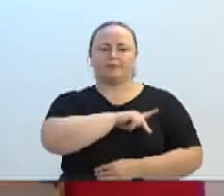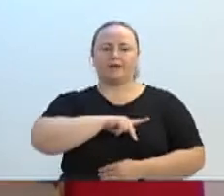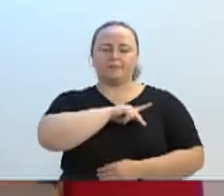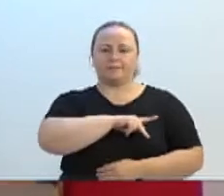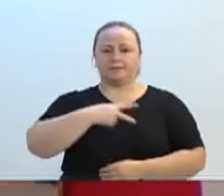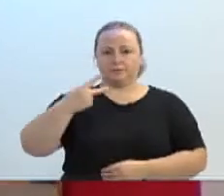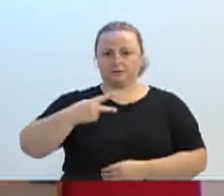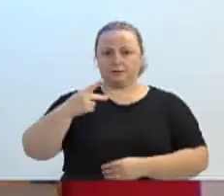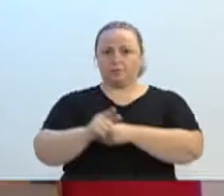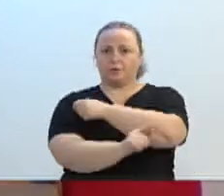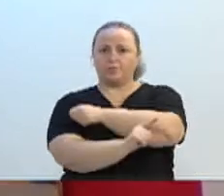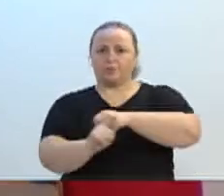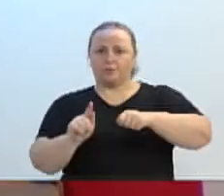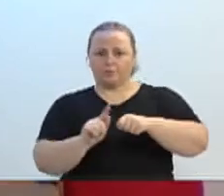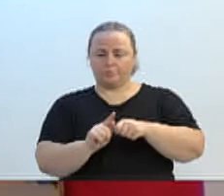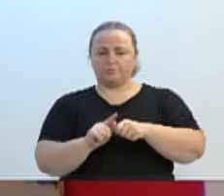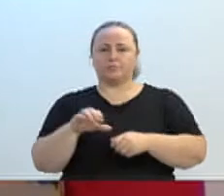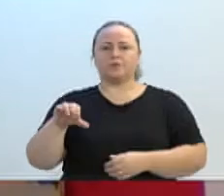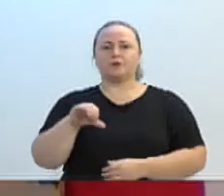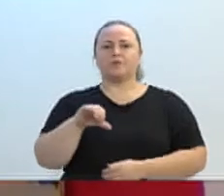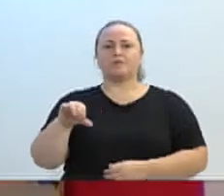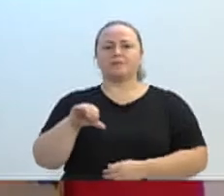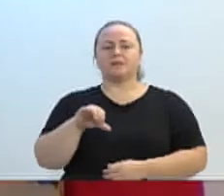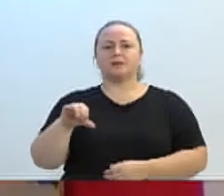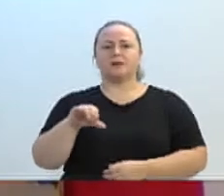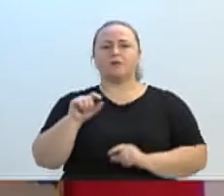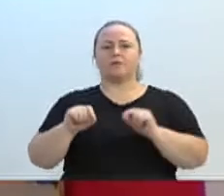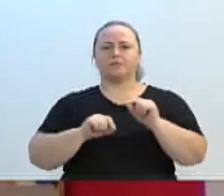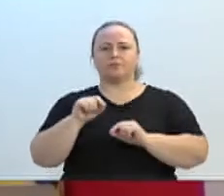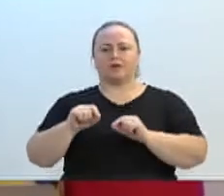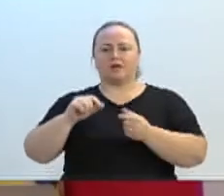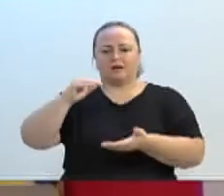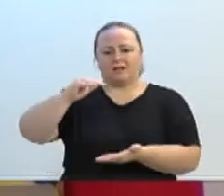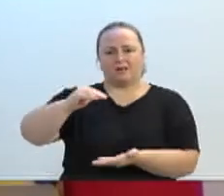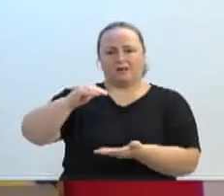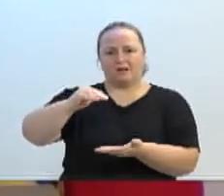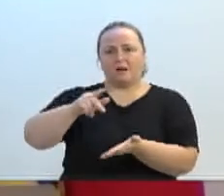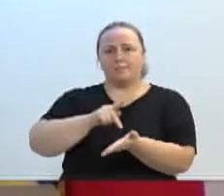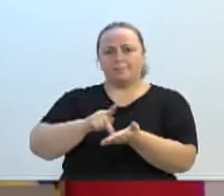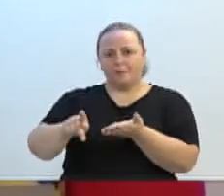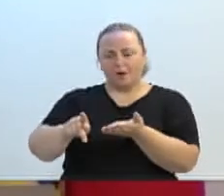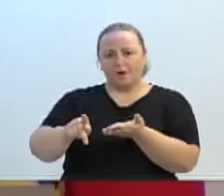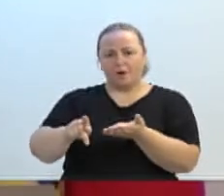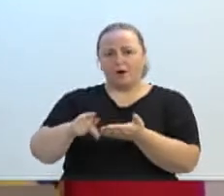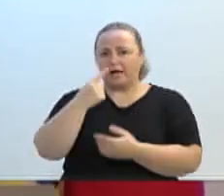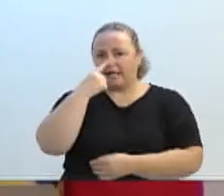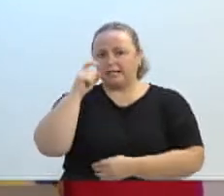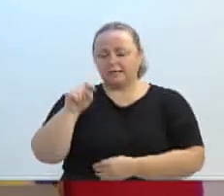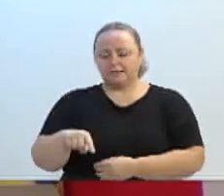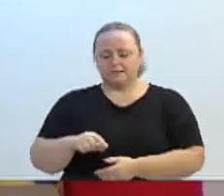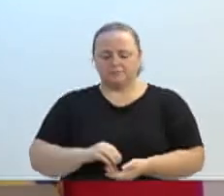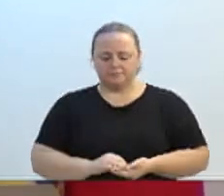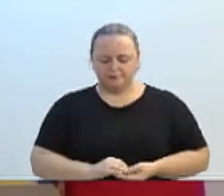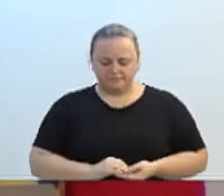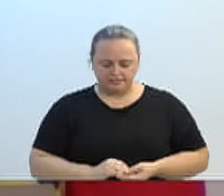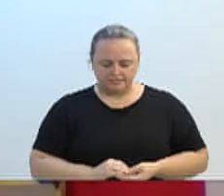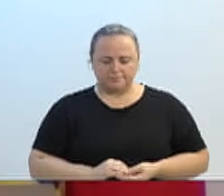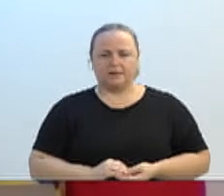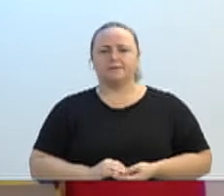Rede Municipal, 99 sacos de leite em pó, 400 gramas foram para o lixo, porque venceram em 10 de abril.